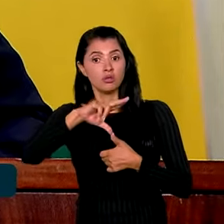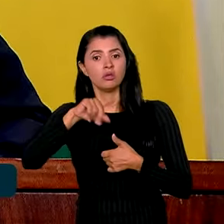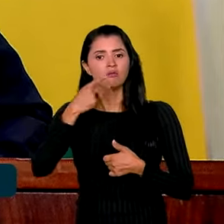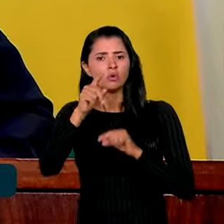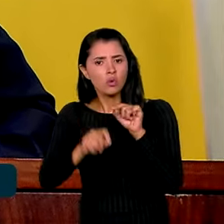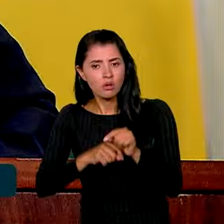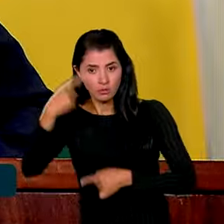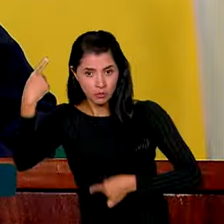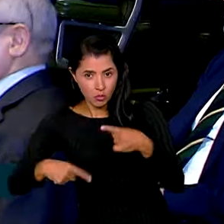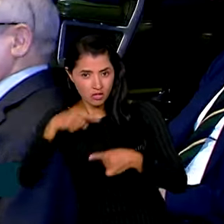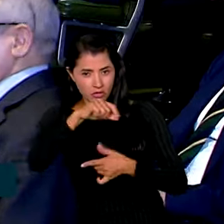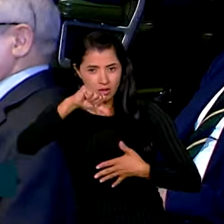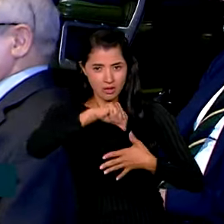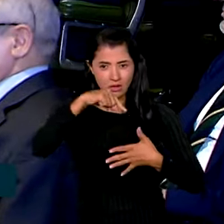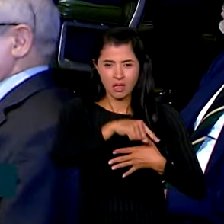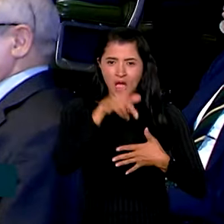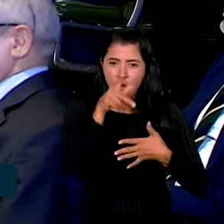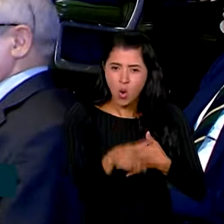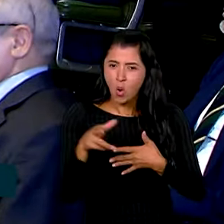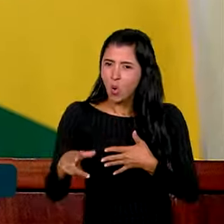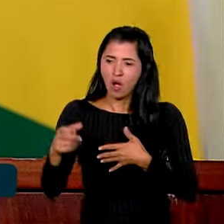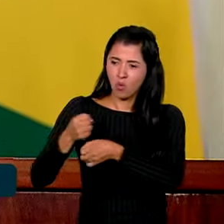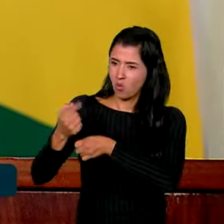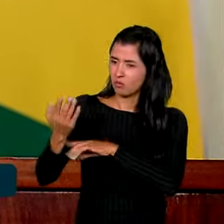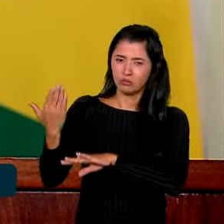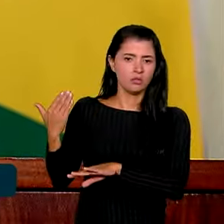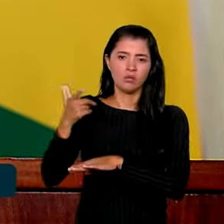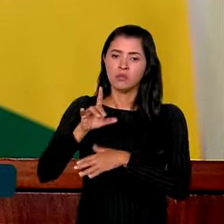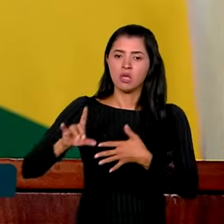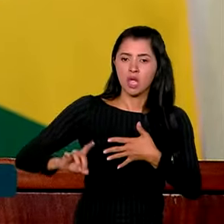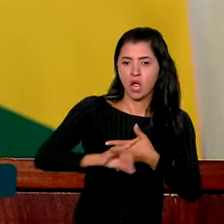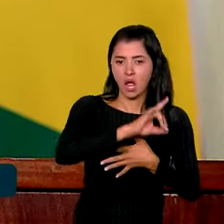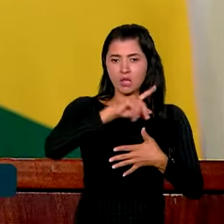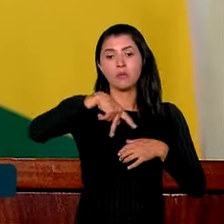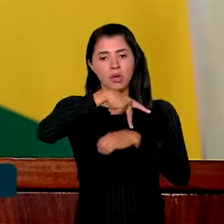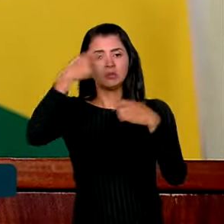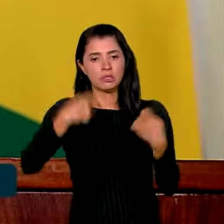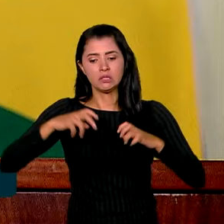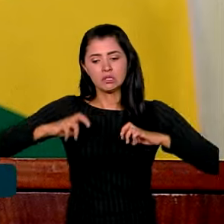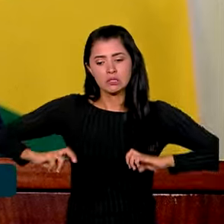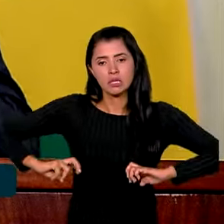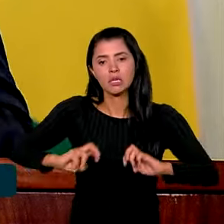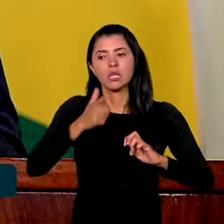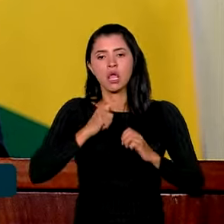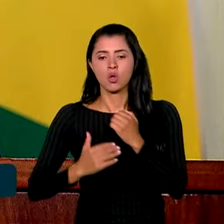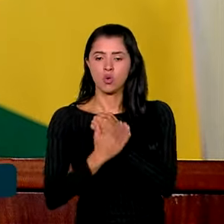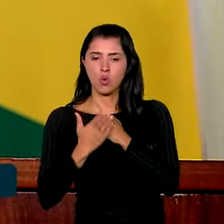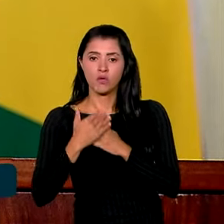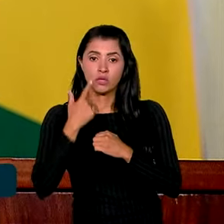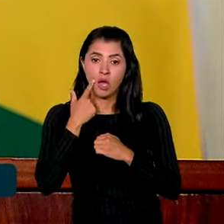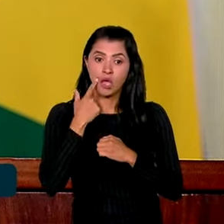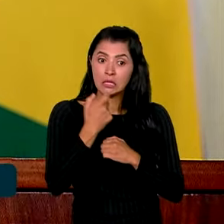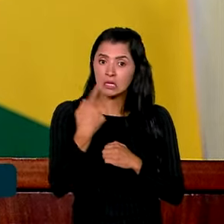ele, a política na América do Sul não é a mesma dos últimos anos, mas cada país precisa sentar, conversar e defender seus